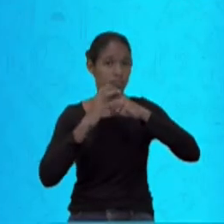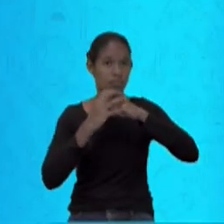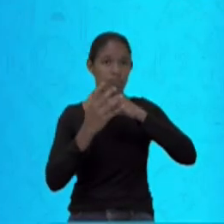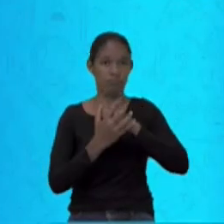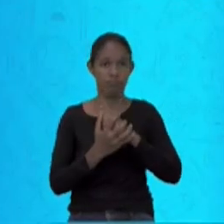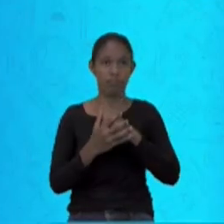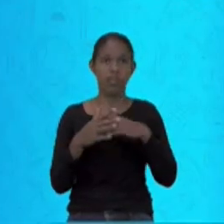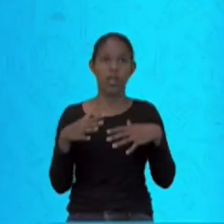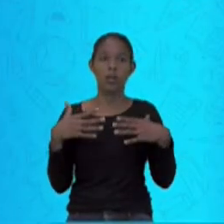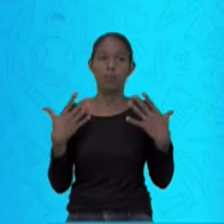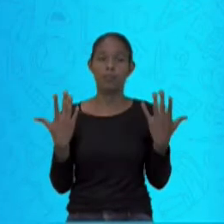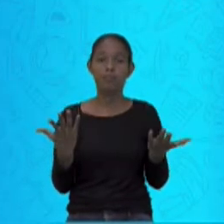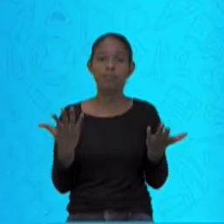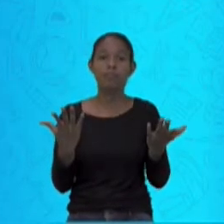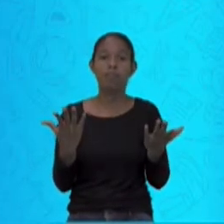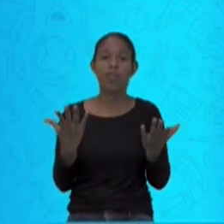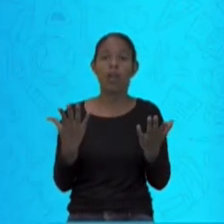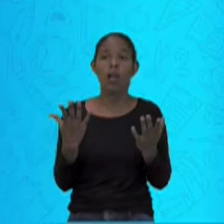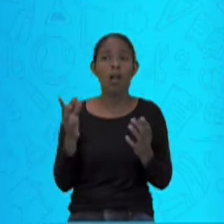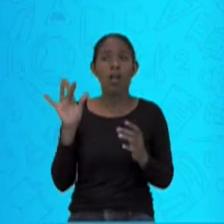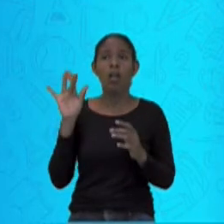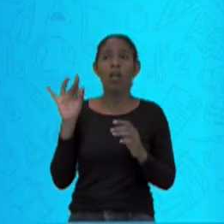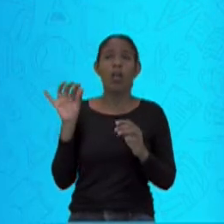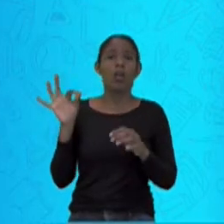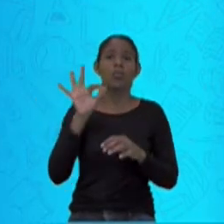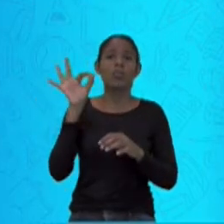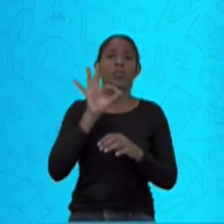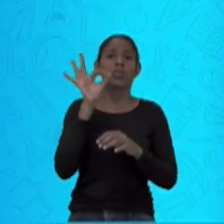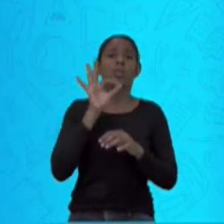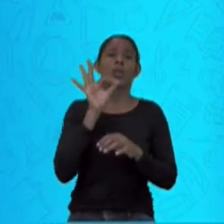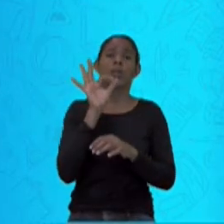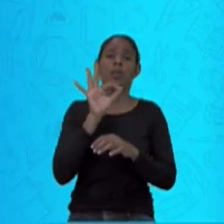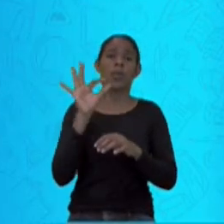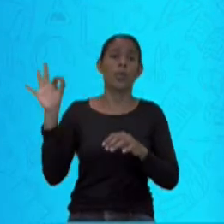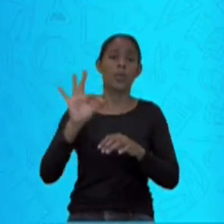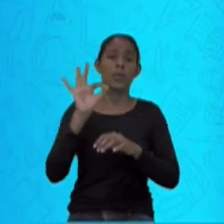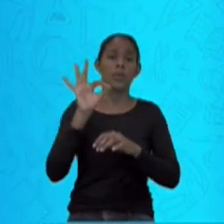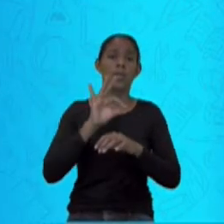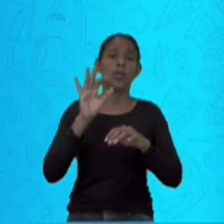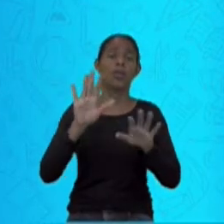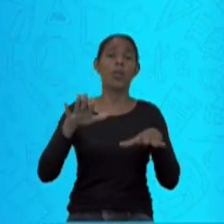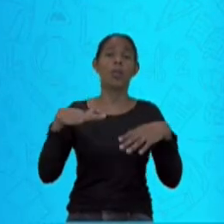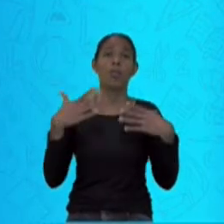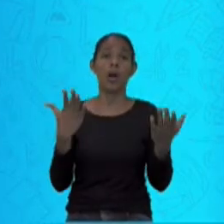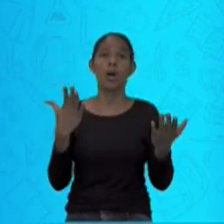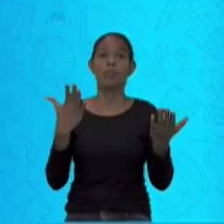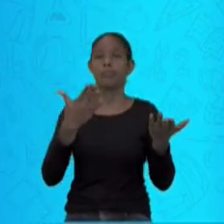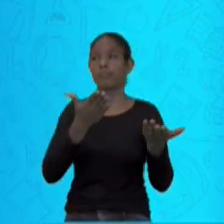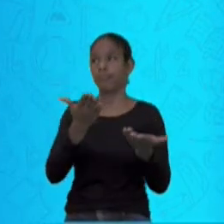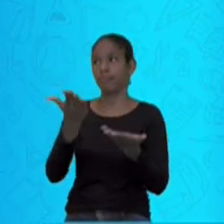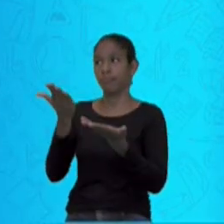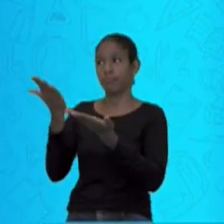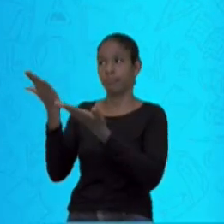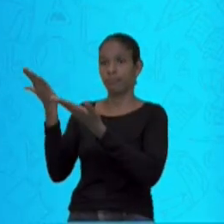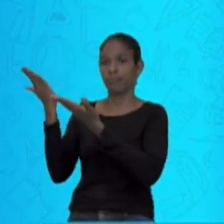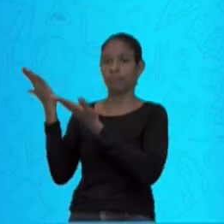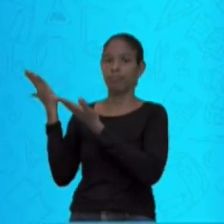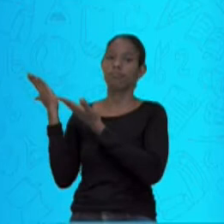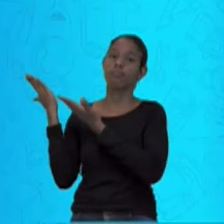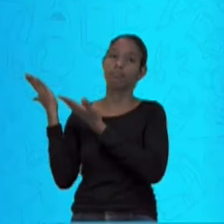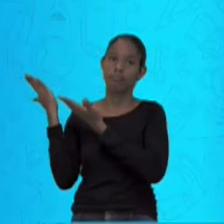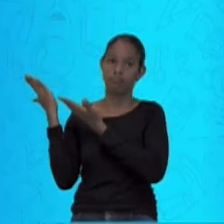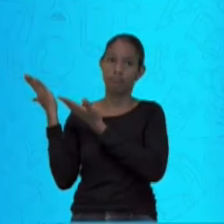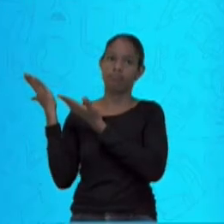Vetores. Ou seja, quem são esses mosquitos? Mosquito do gênero Aedes. A espécie Aedes aegypti